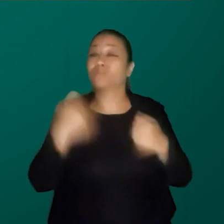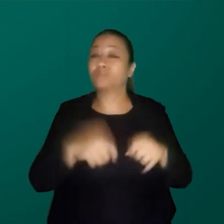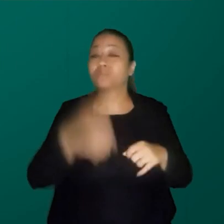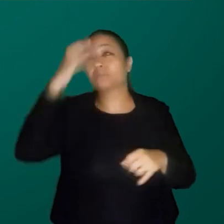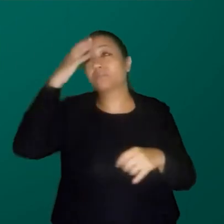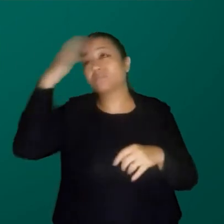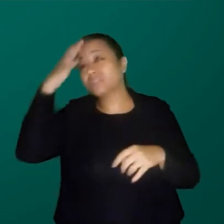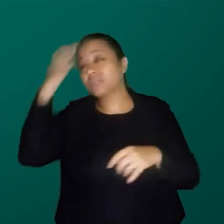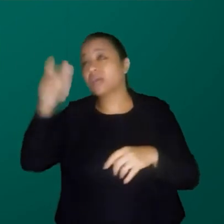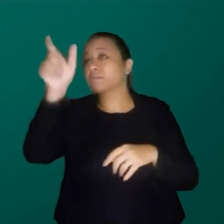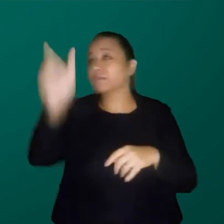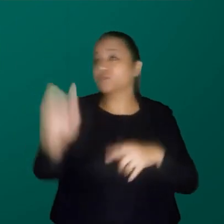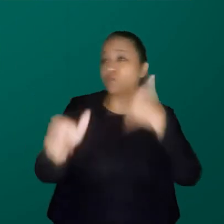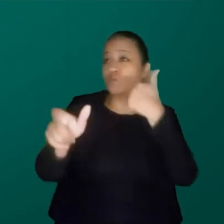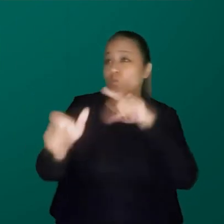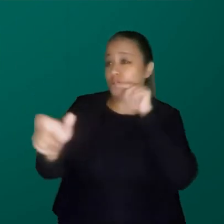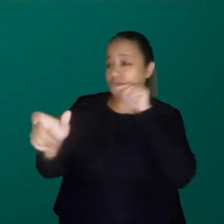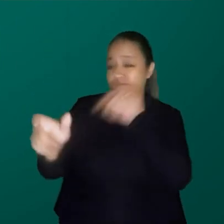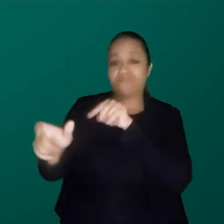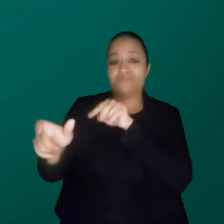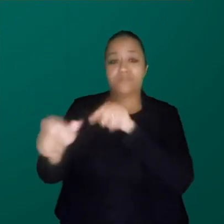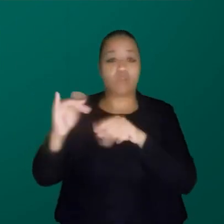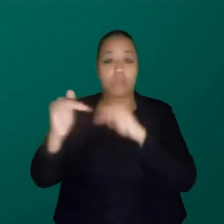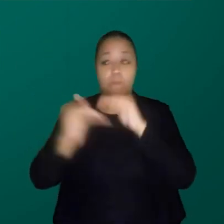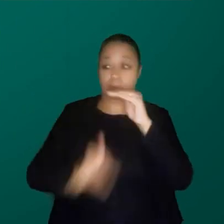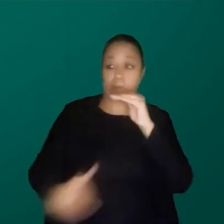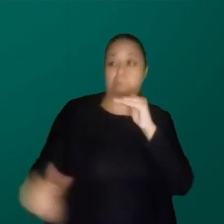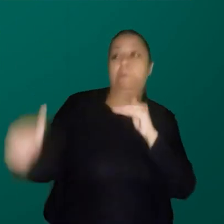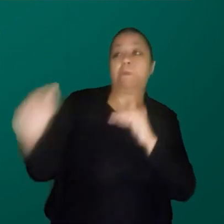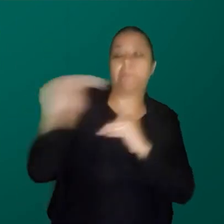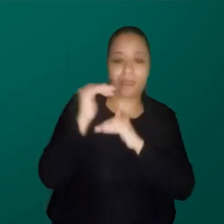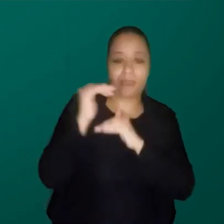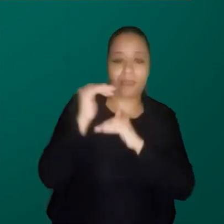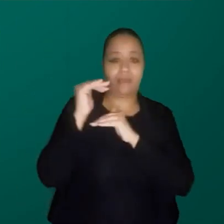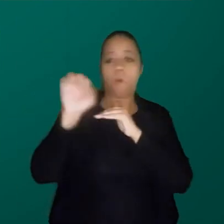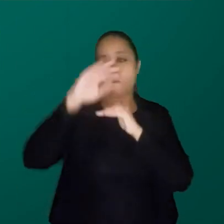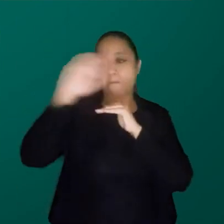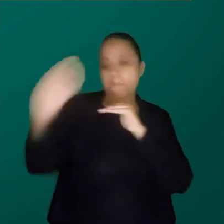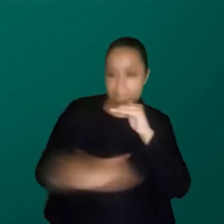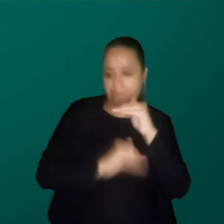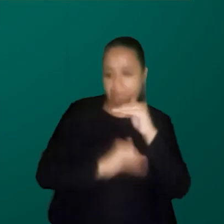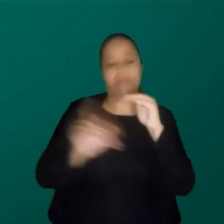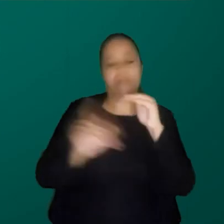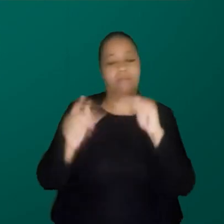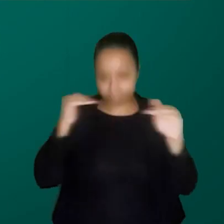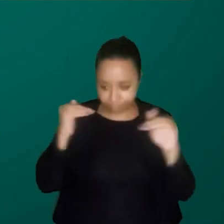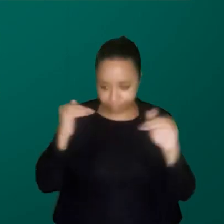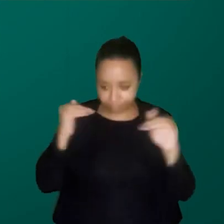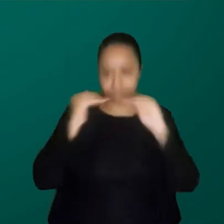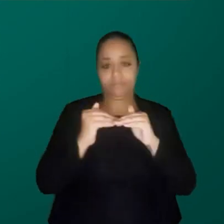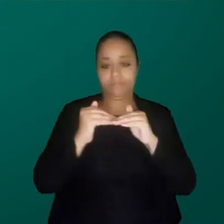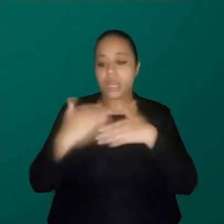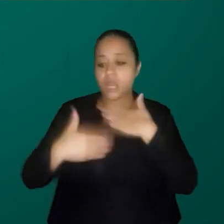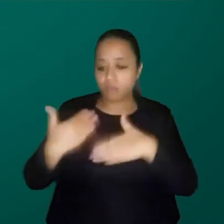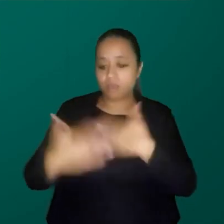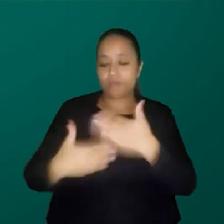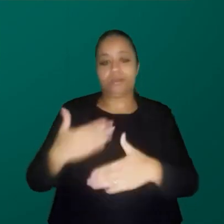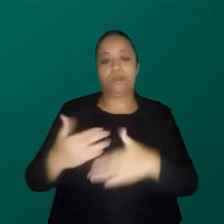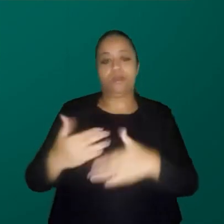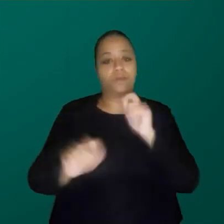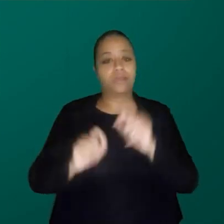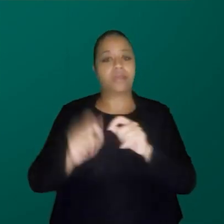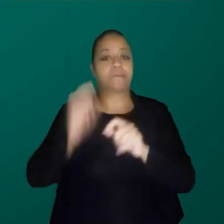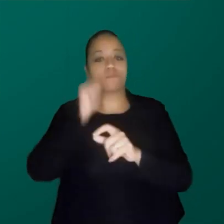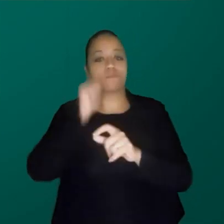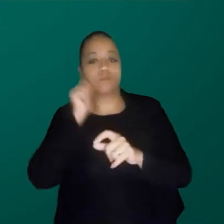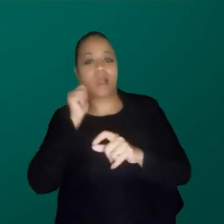num outro sem uma relação de superioridade e de inferioridade. Então, a gente pensar em construções de o que são